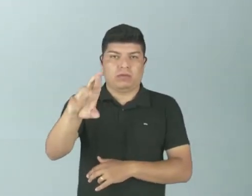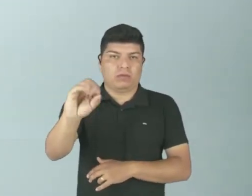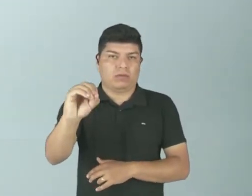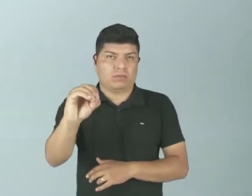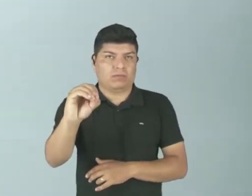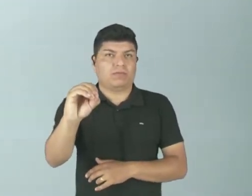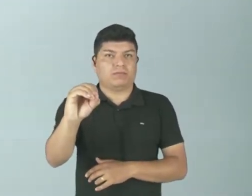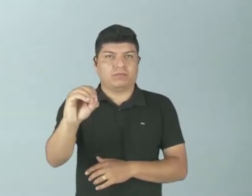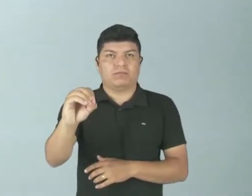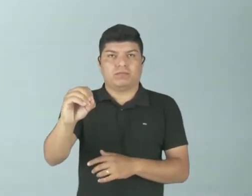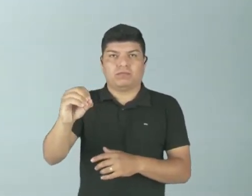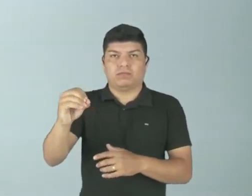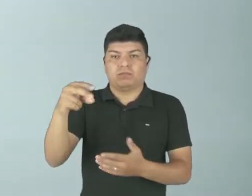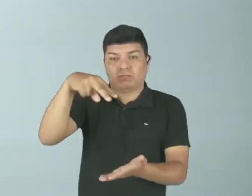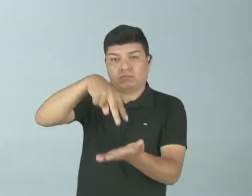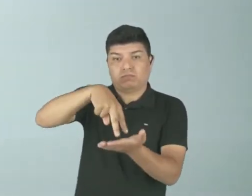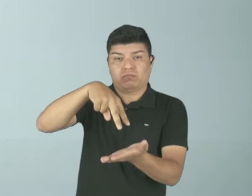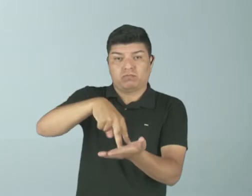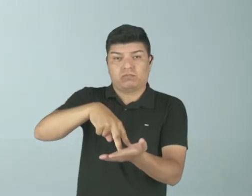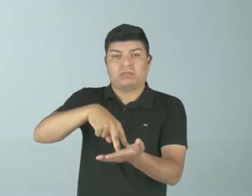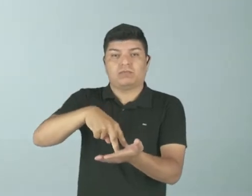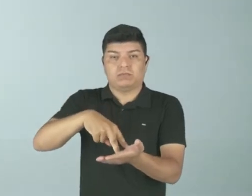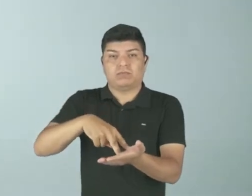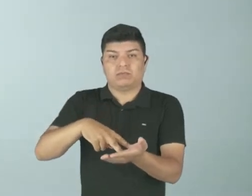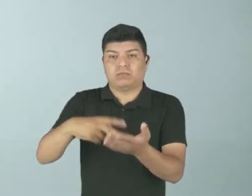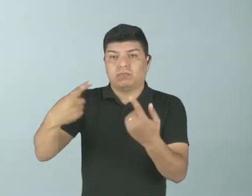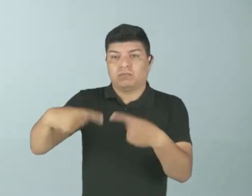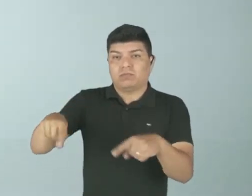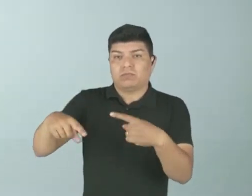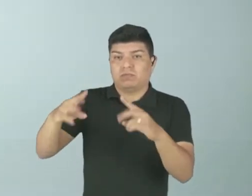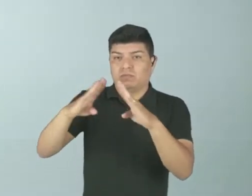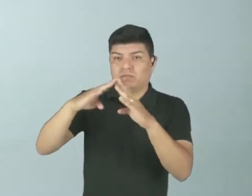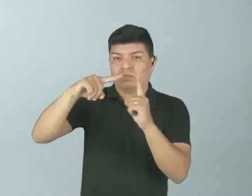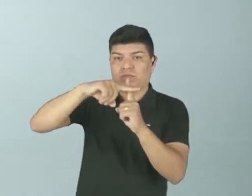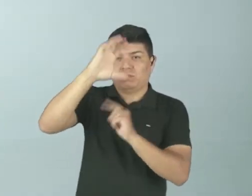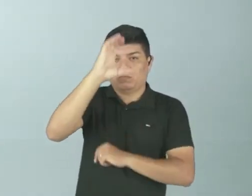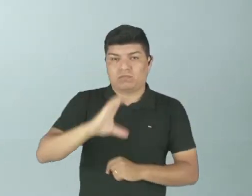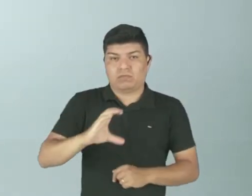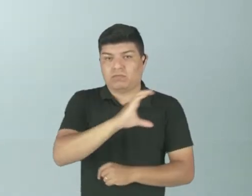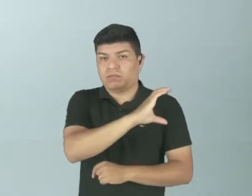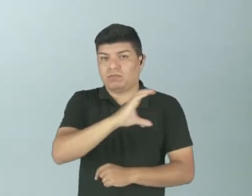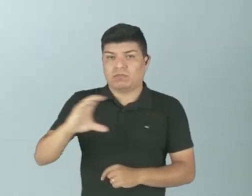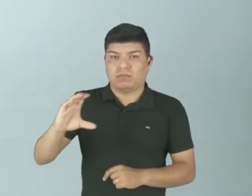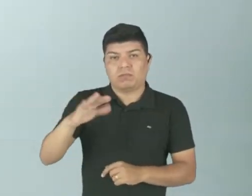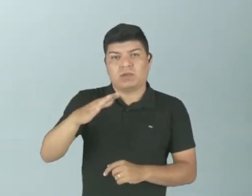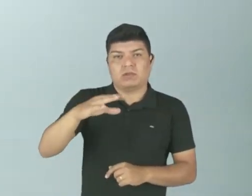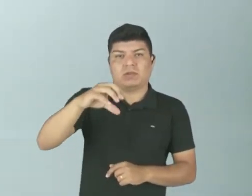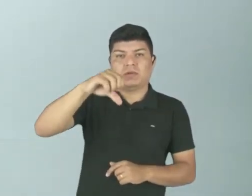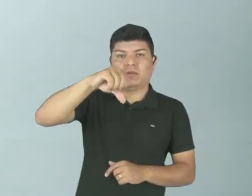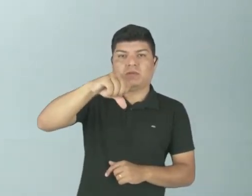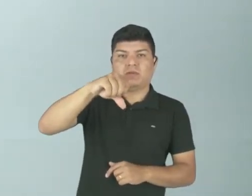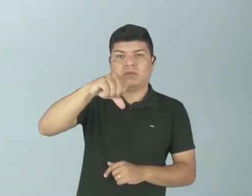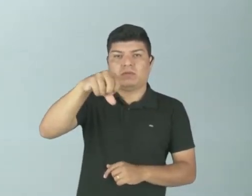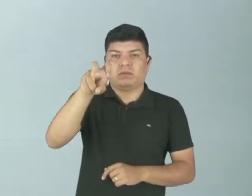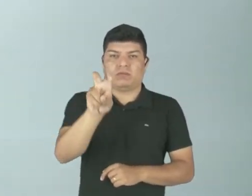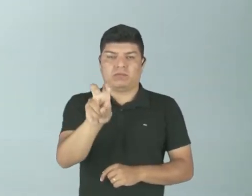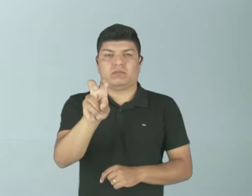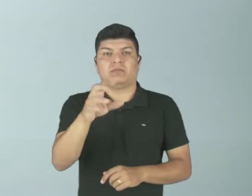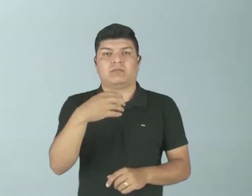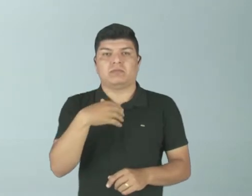contra essa imposição da Igreja Católica e apregou 95 tese na